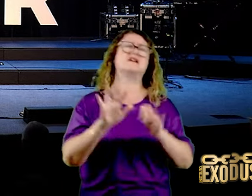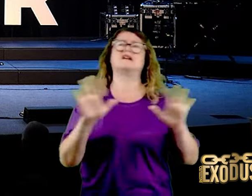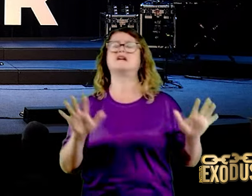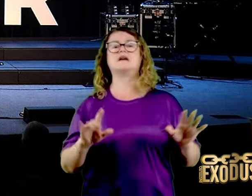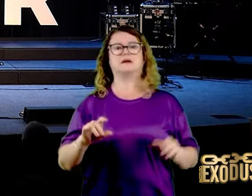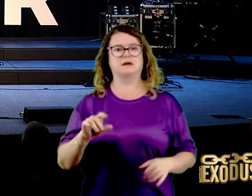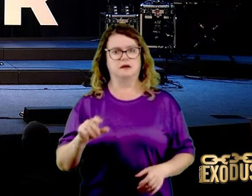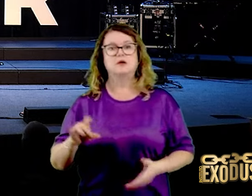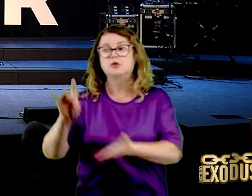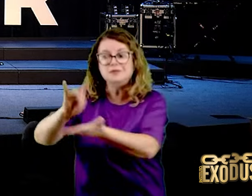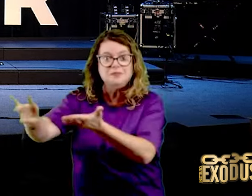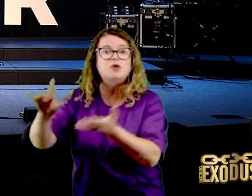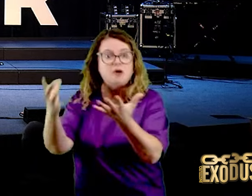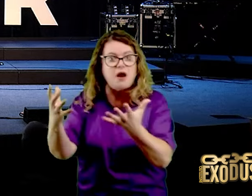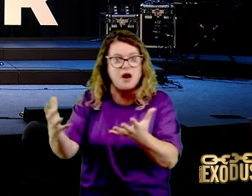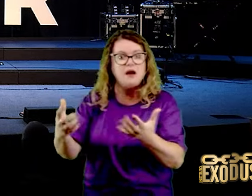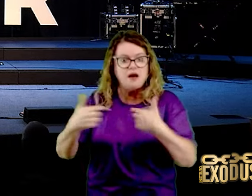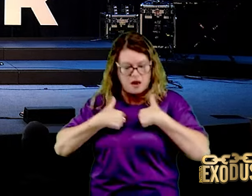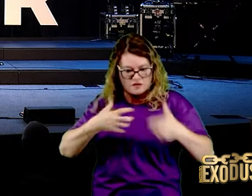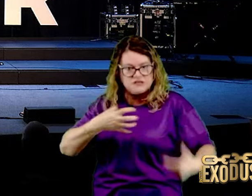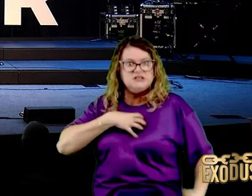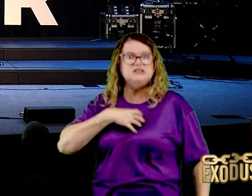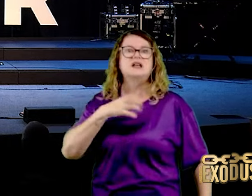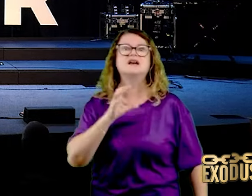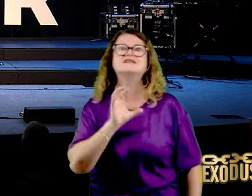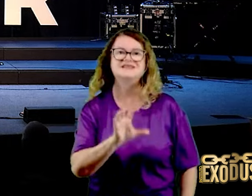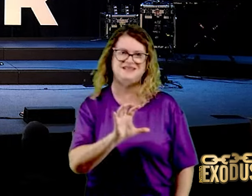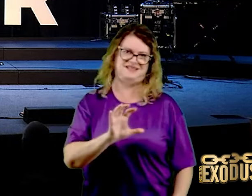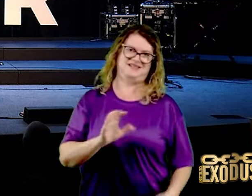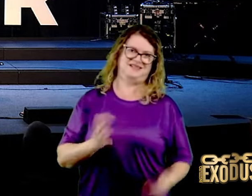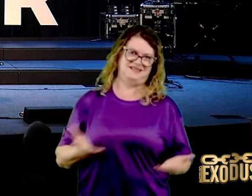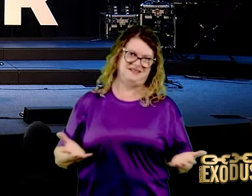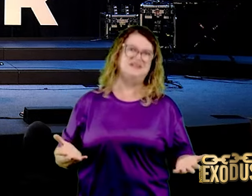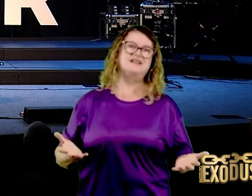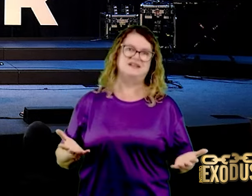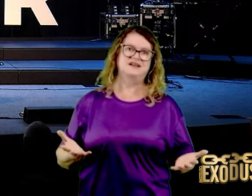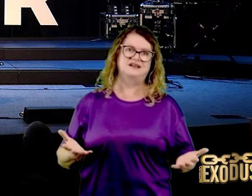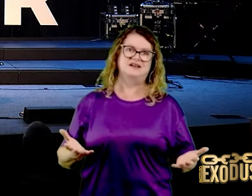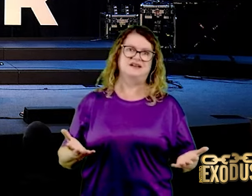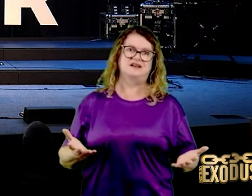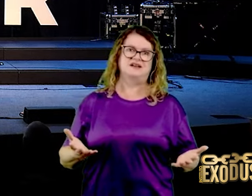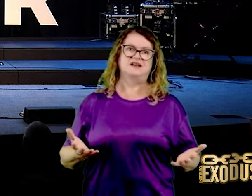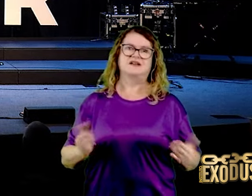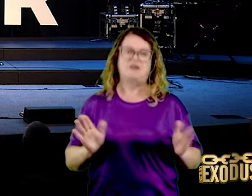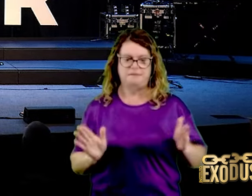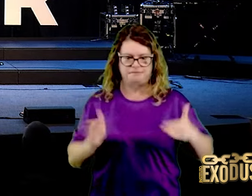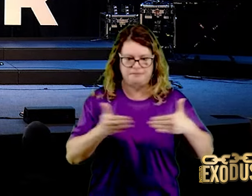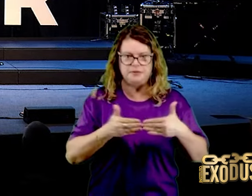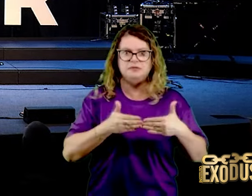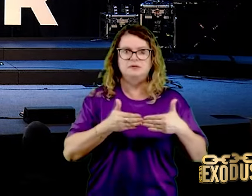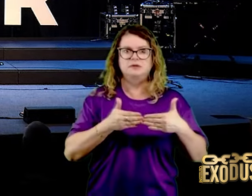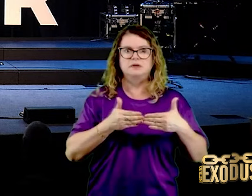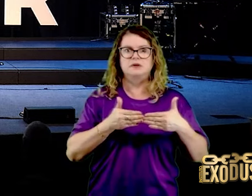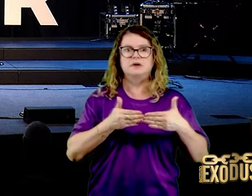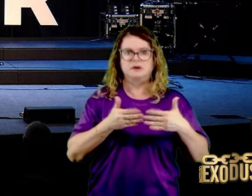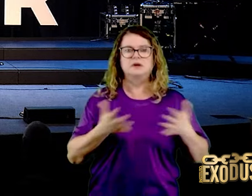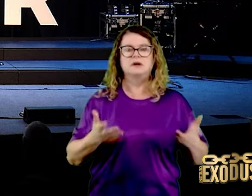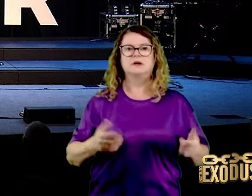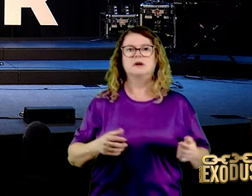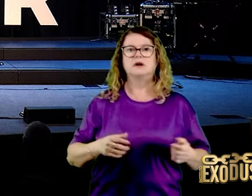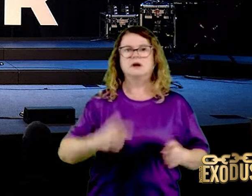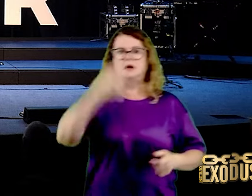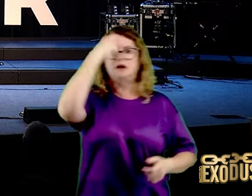quer que você fique numa posição defensiva. No boxe. Diz assim, o lutador